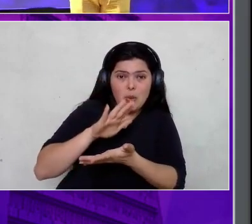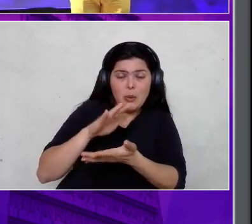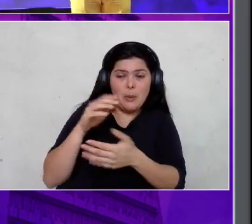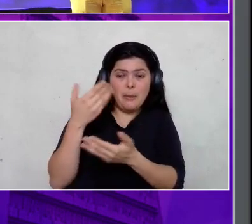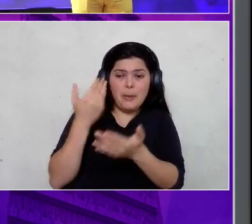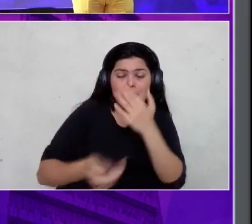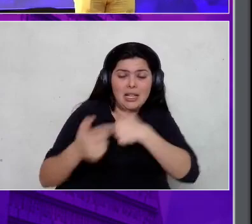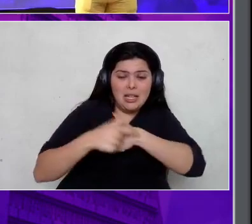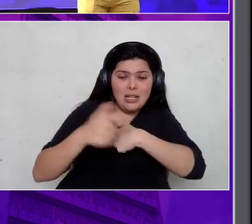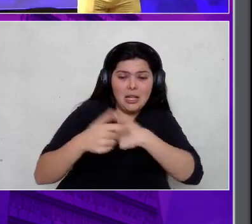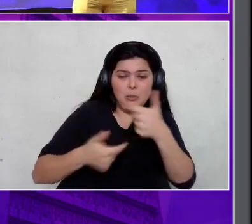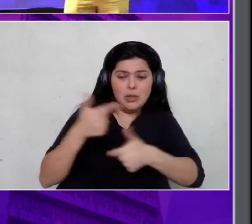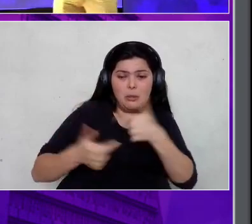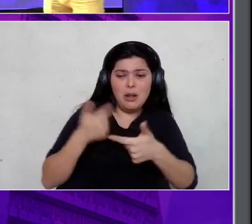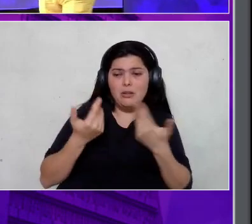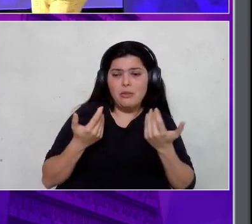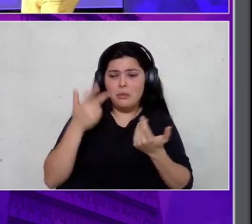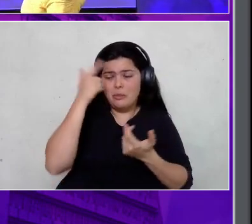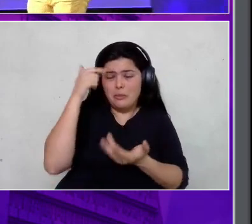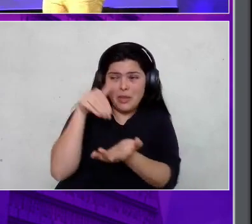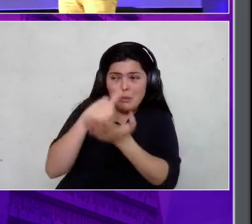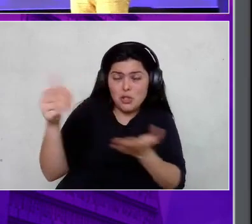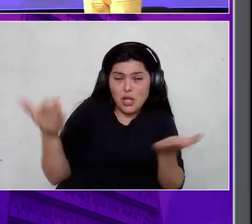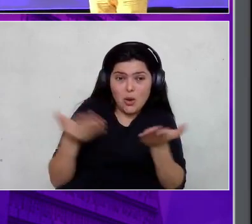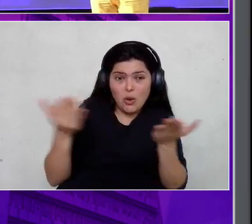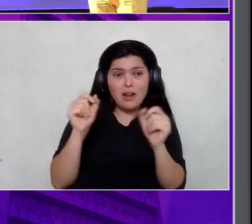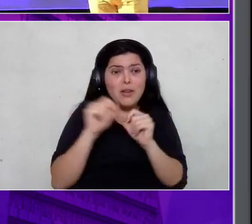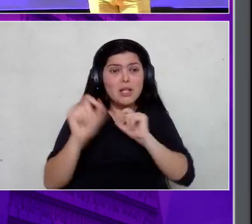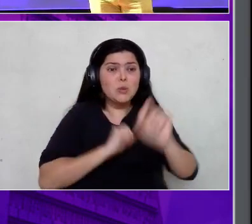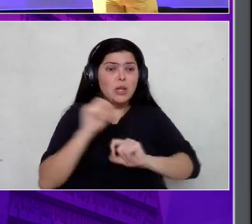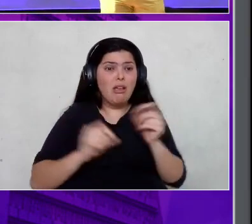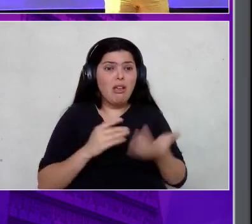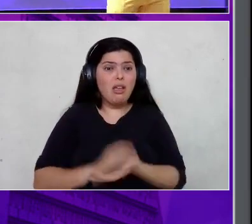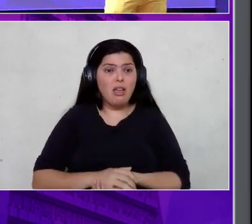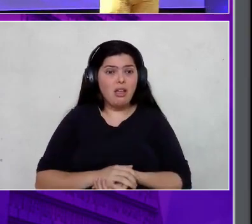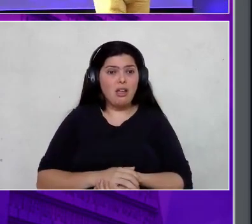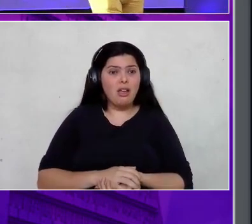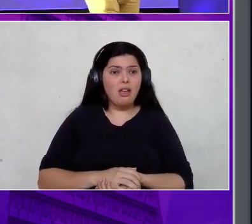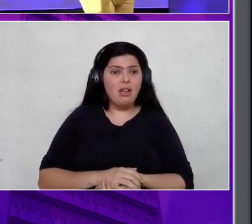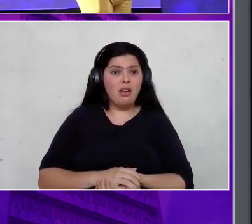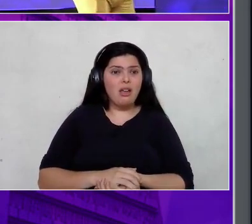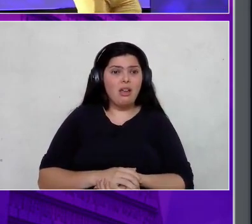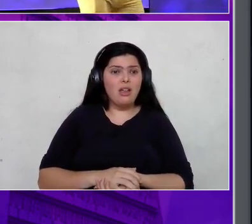querendo trabalhar. Vão me mandar embora. E agora? O eu faço? Eu comecei a ficar doente.